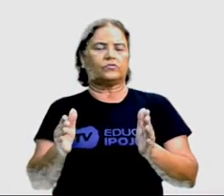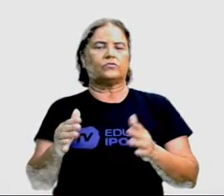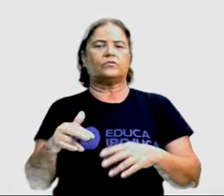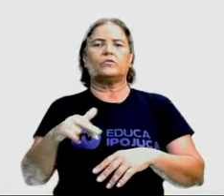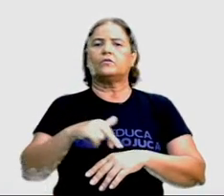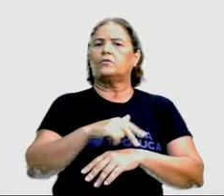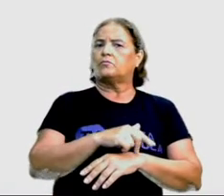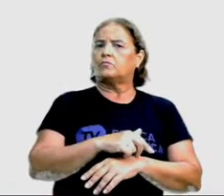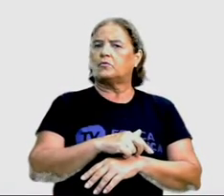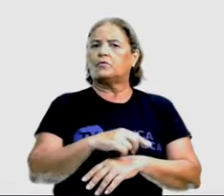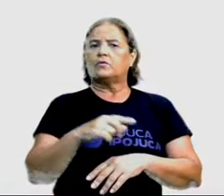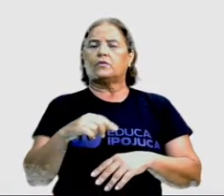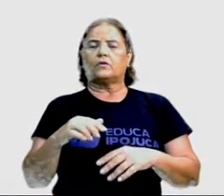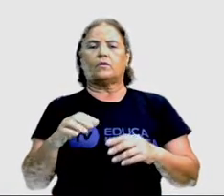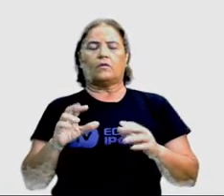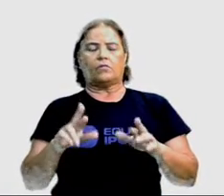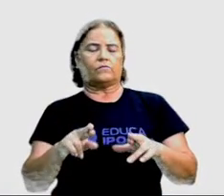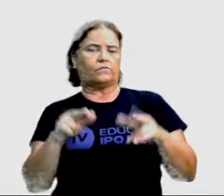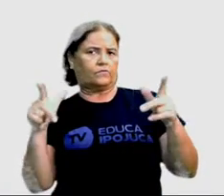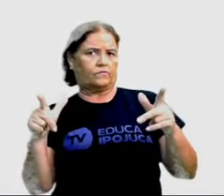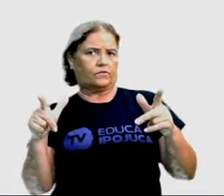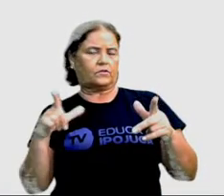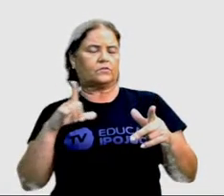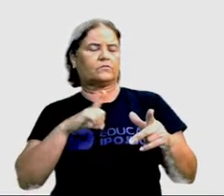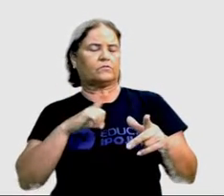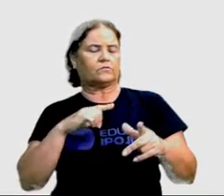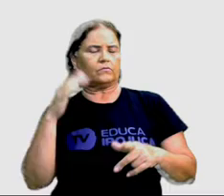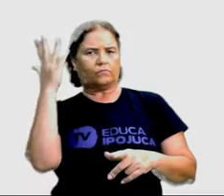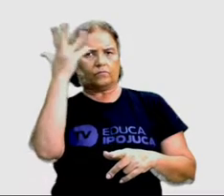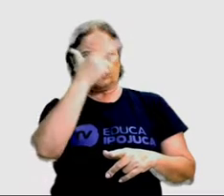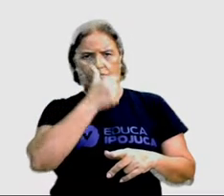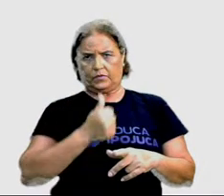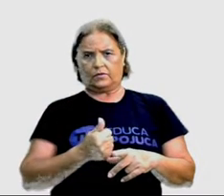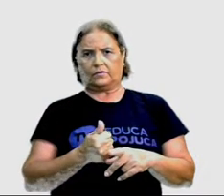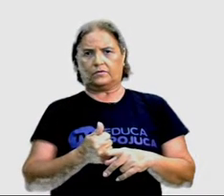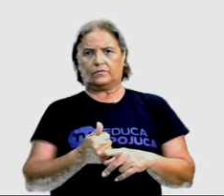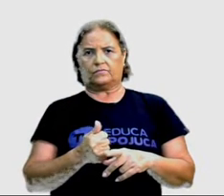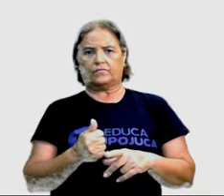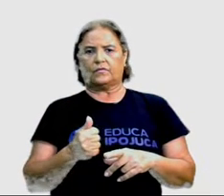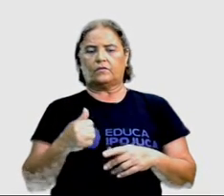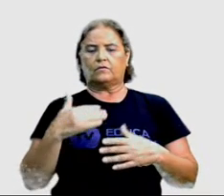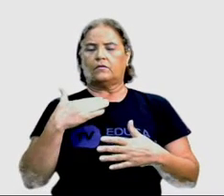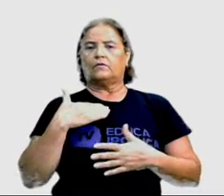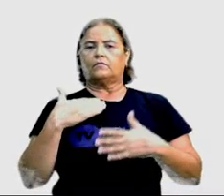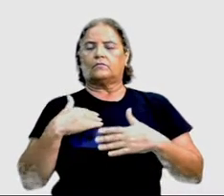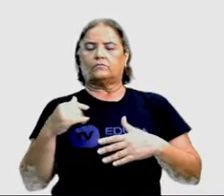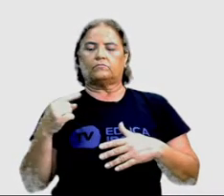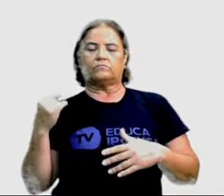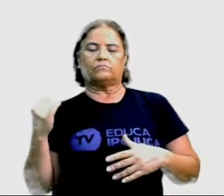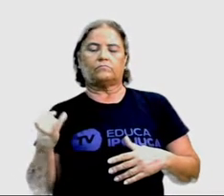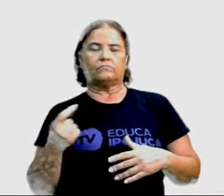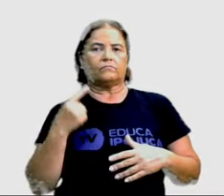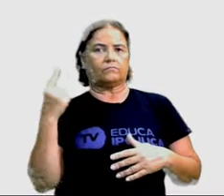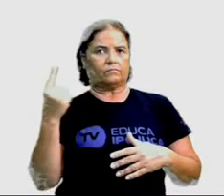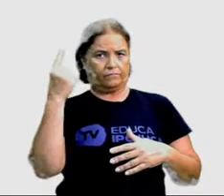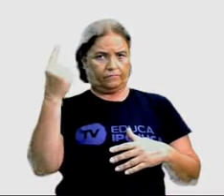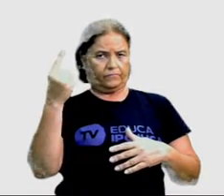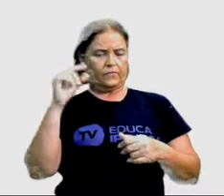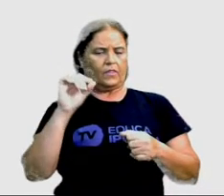começa a ter sua beleza. A estatura física também, ela começa a ter valor.